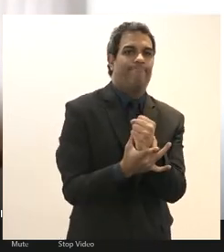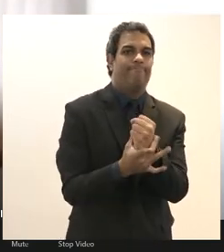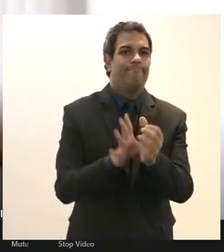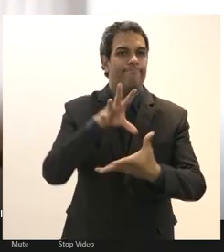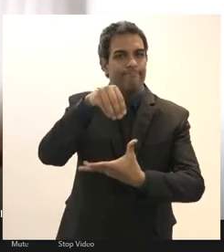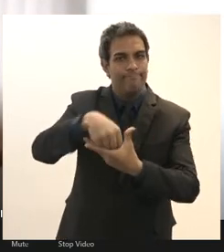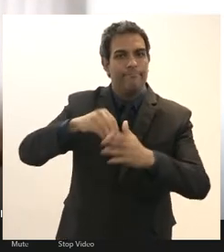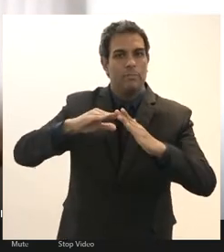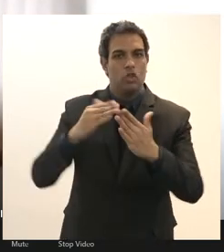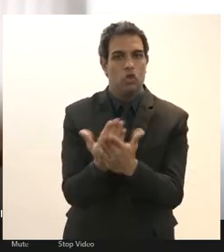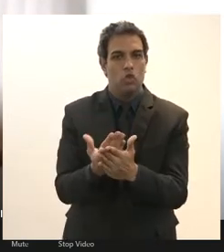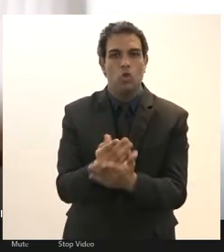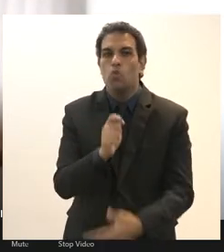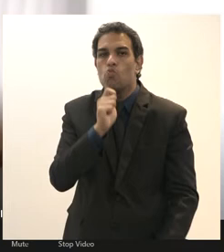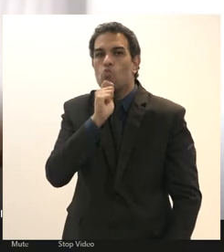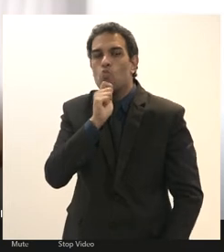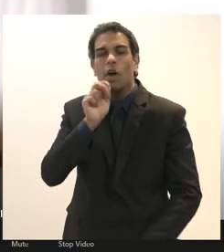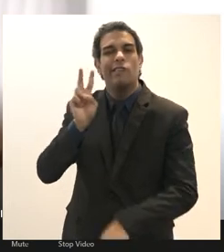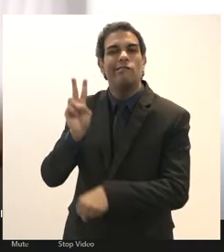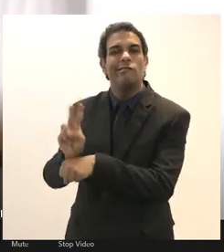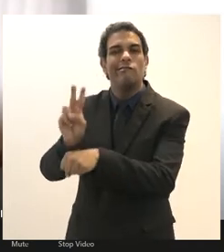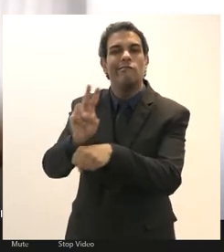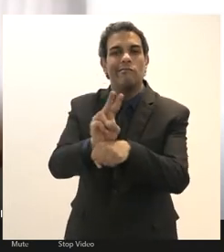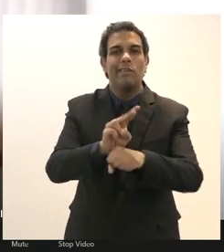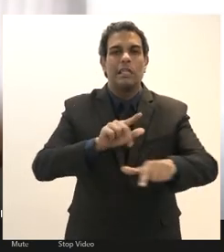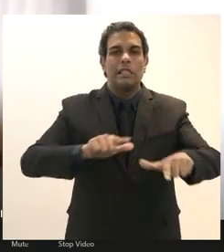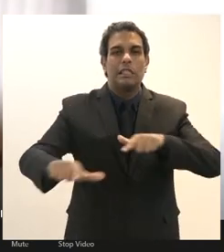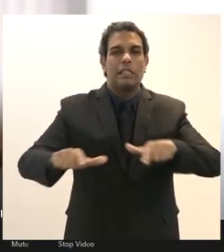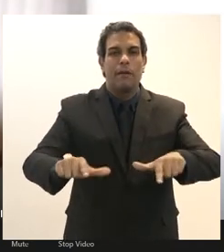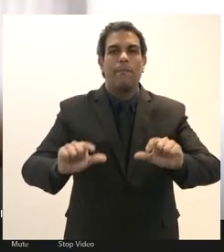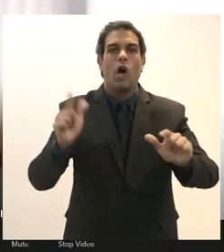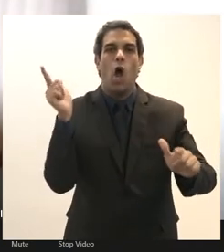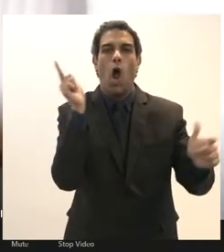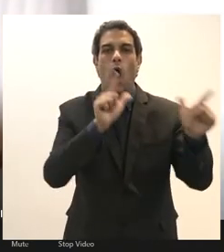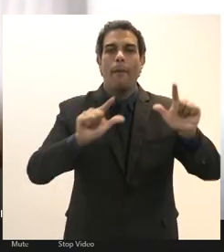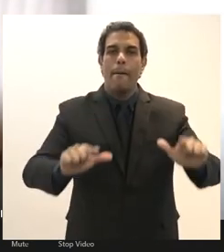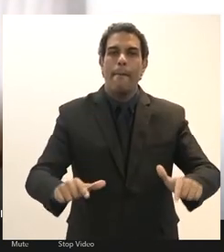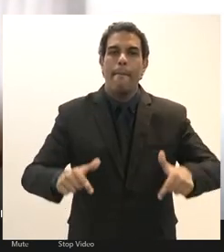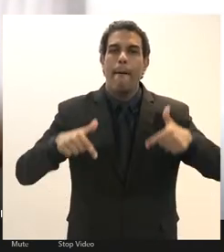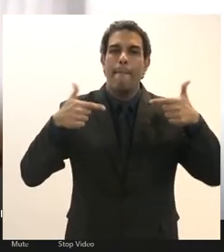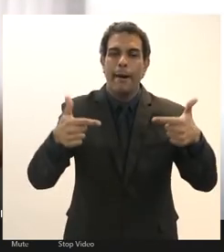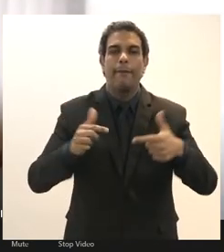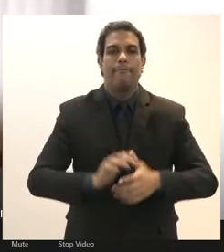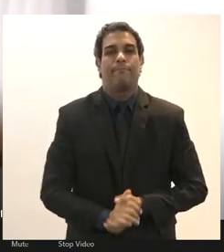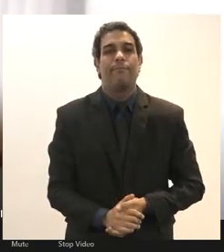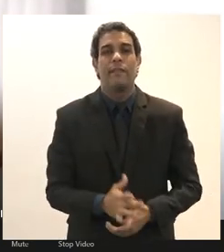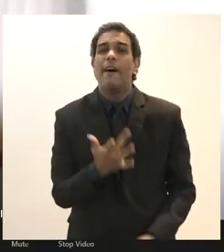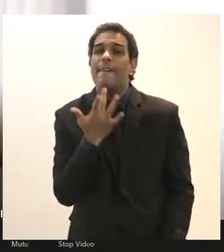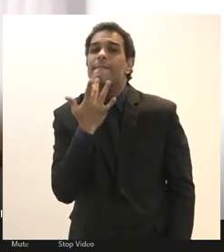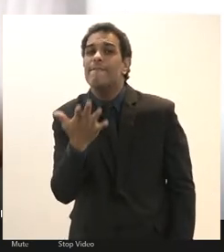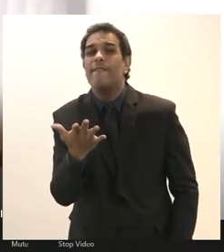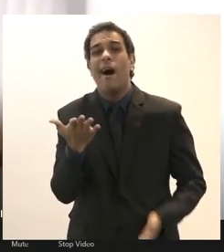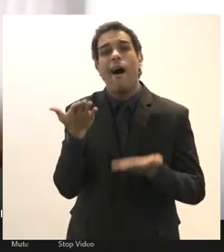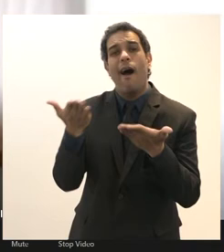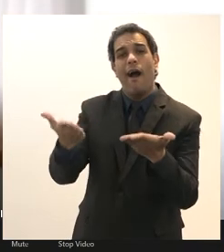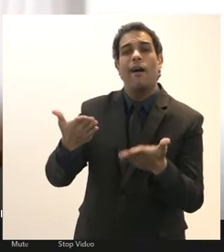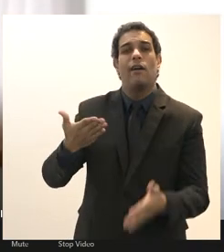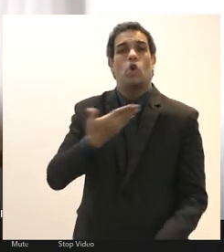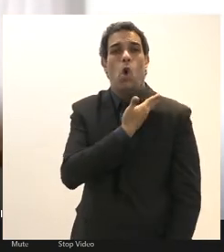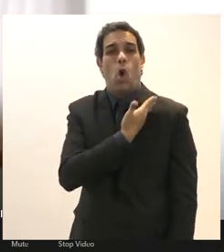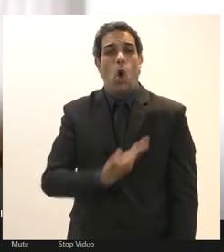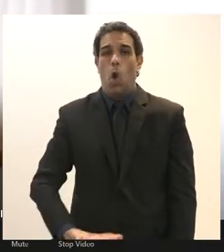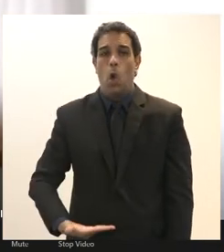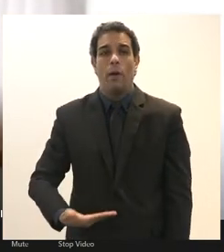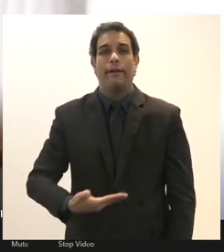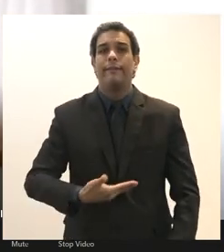segurança para o trabalhador de poder exercer a sua atividade e fica muito mais fácil para o governo baixar